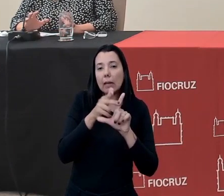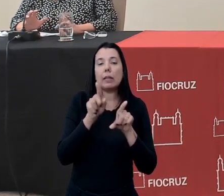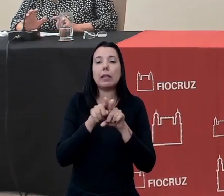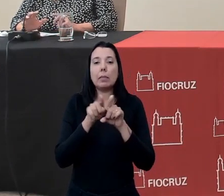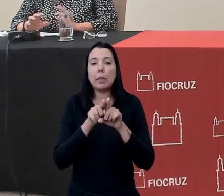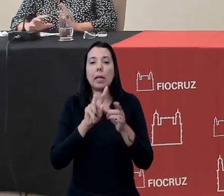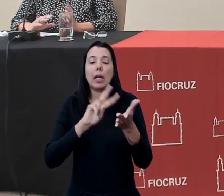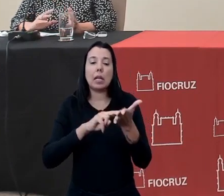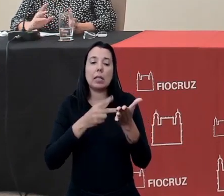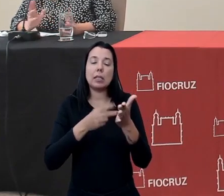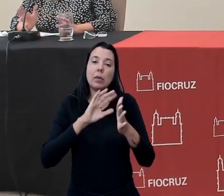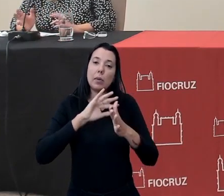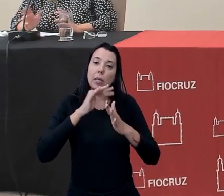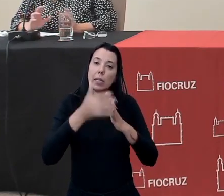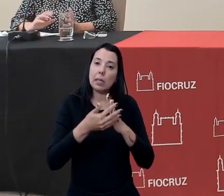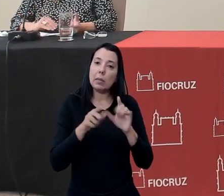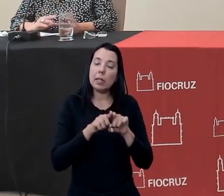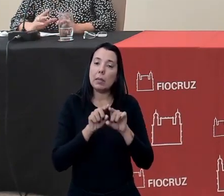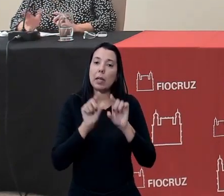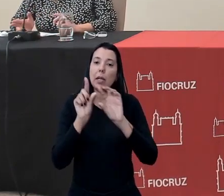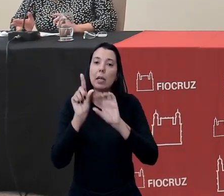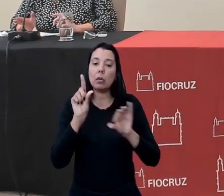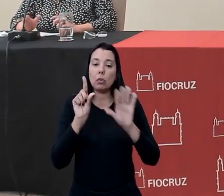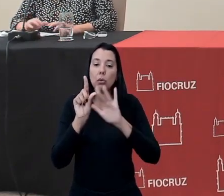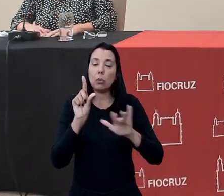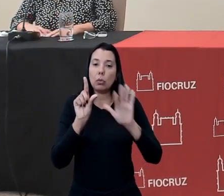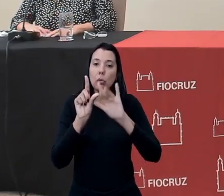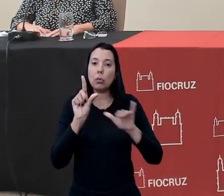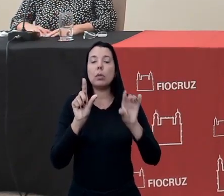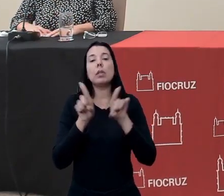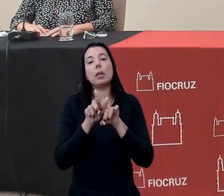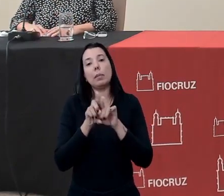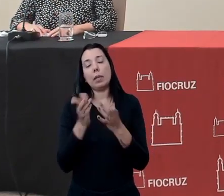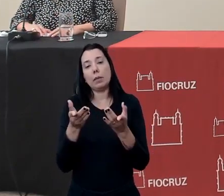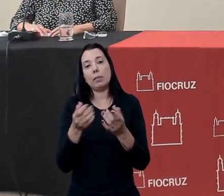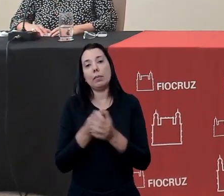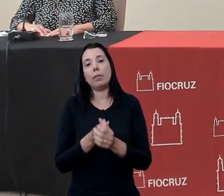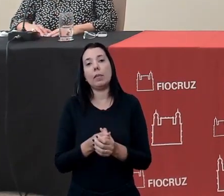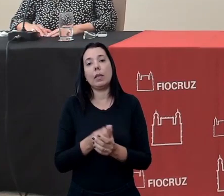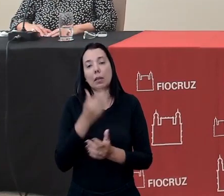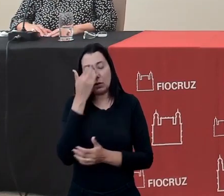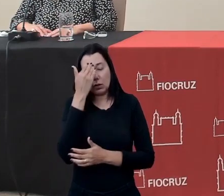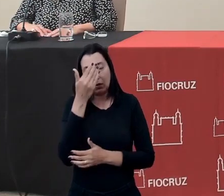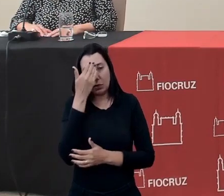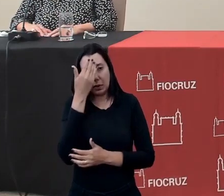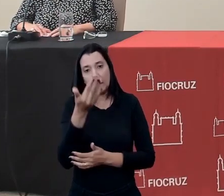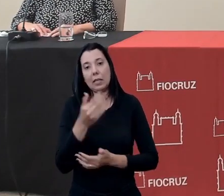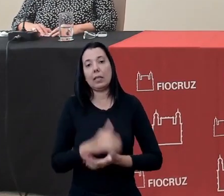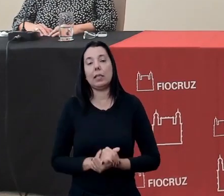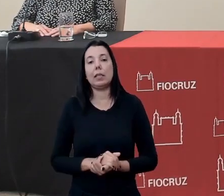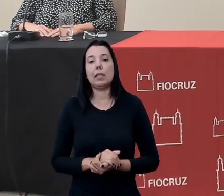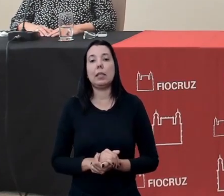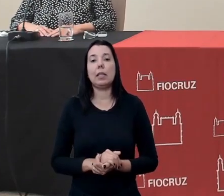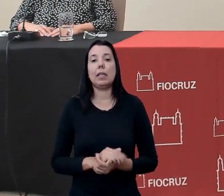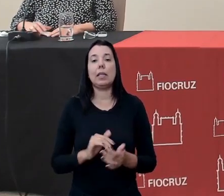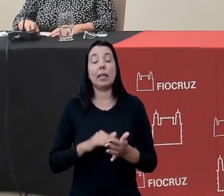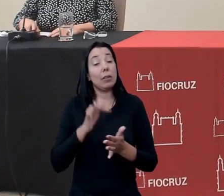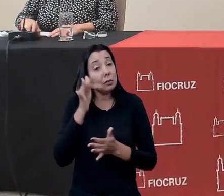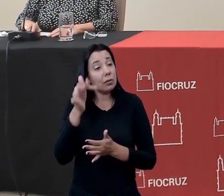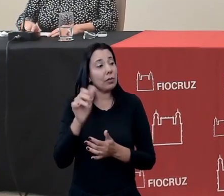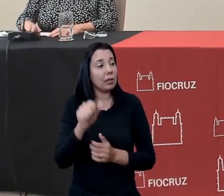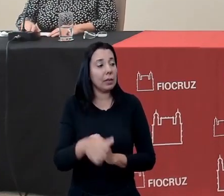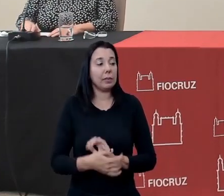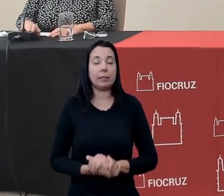tradução em Libra e a audiodescrição em algumas também é isso gente muito obrigada e até breve